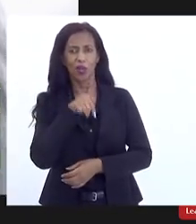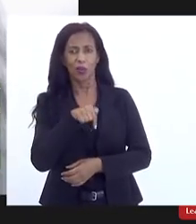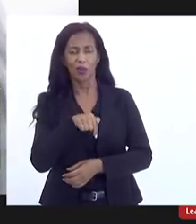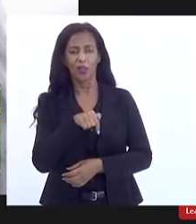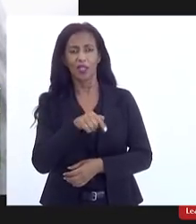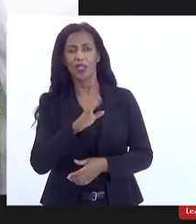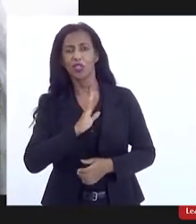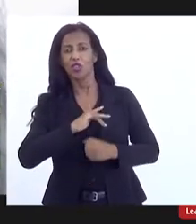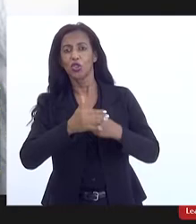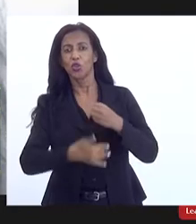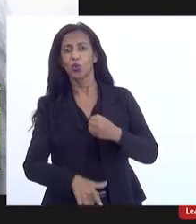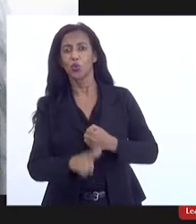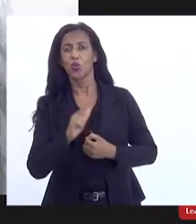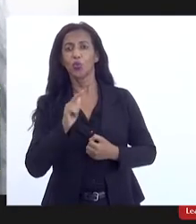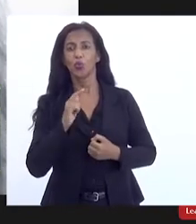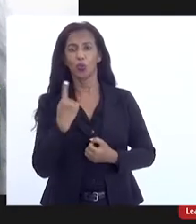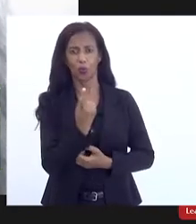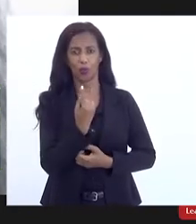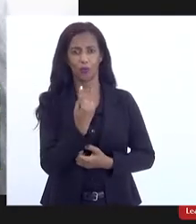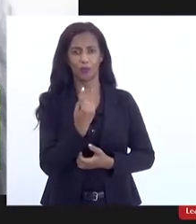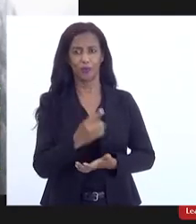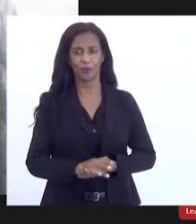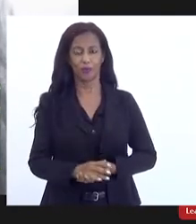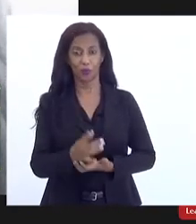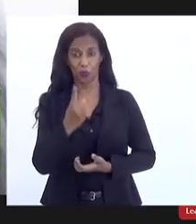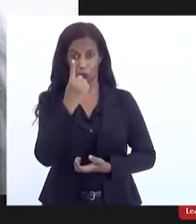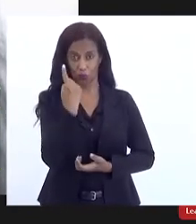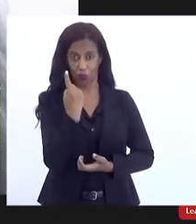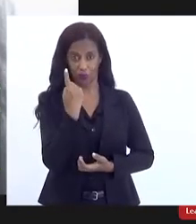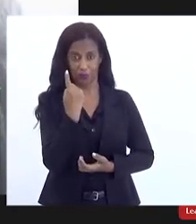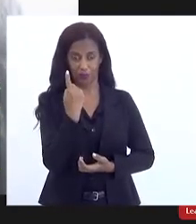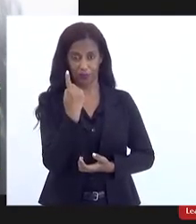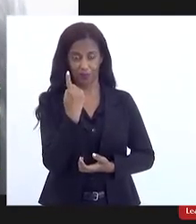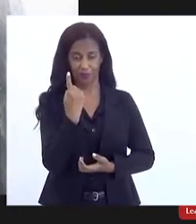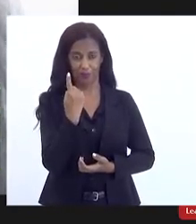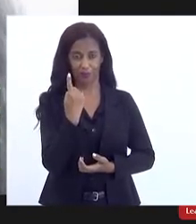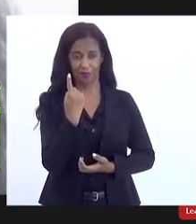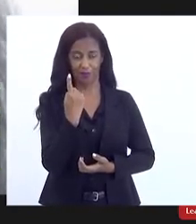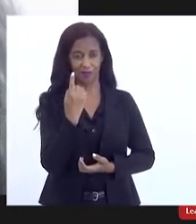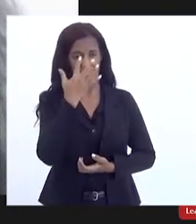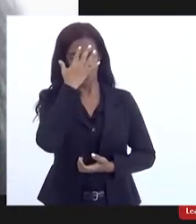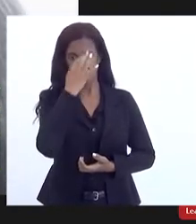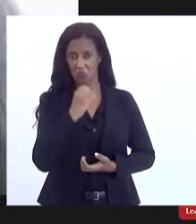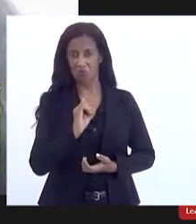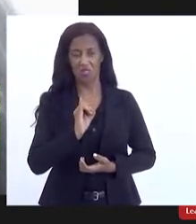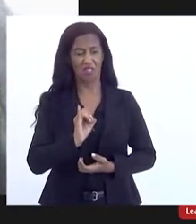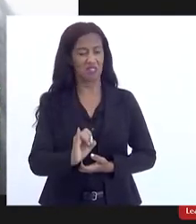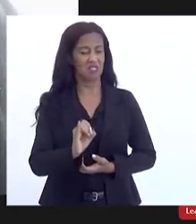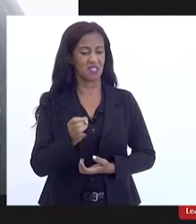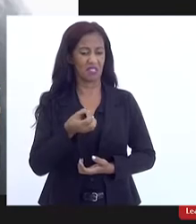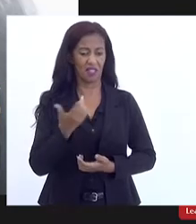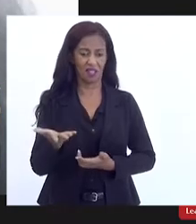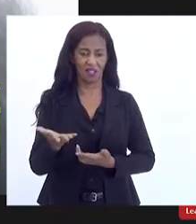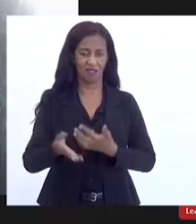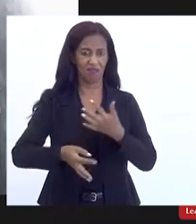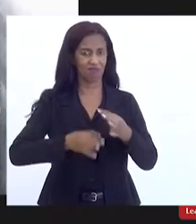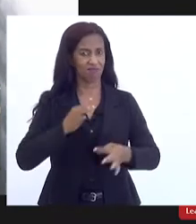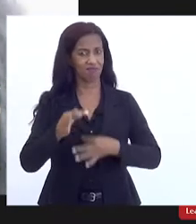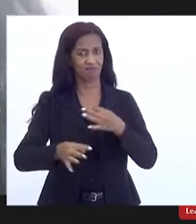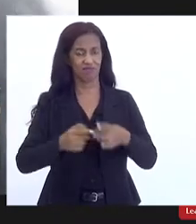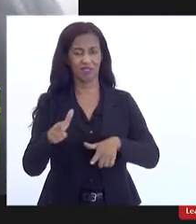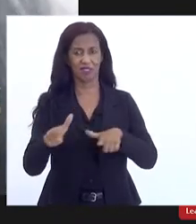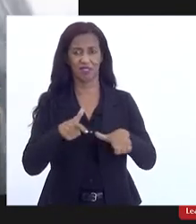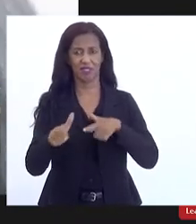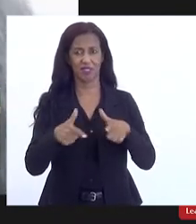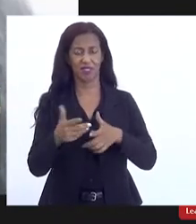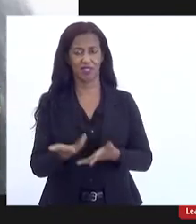esgoto? uma uma que eu não tenho notícia se está em funcionamento a última notícia que tive era que